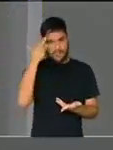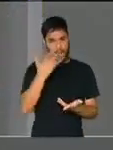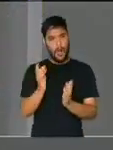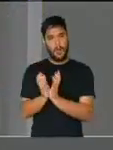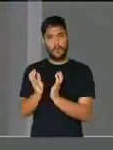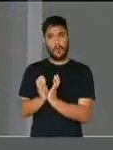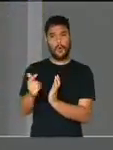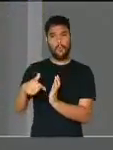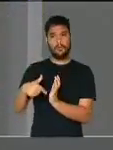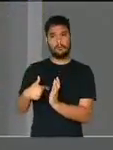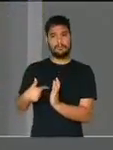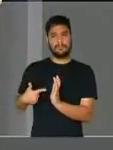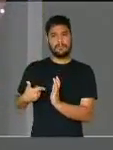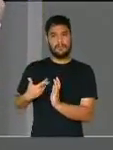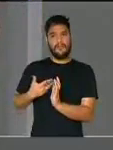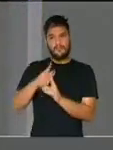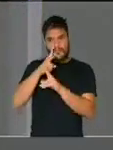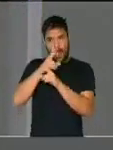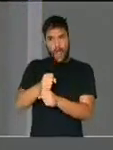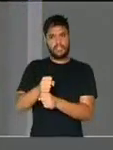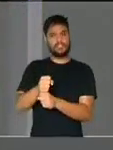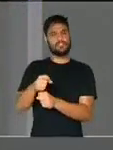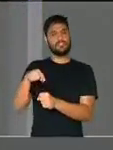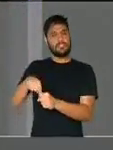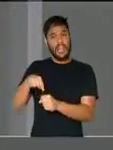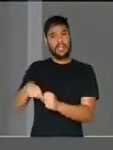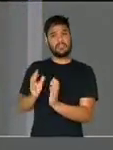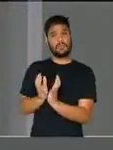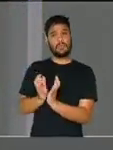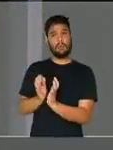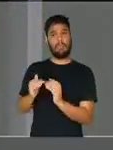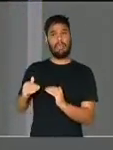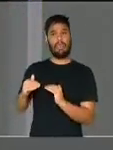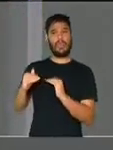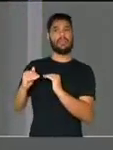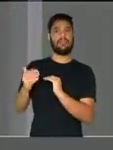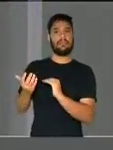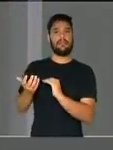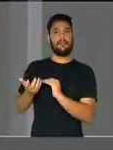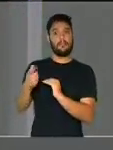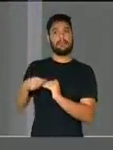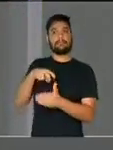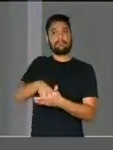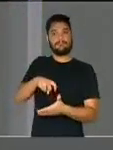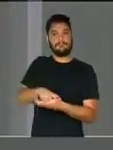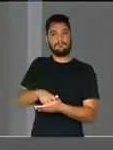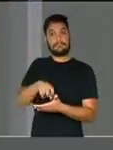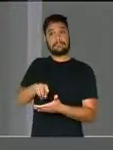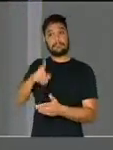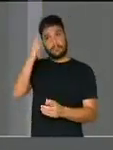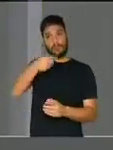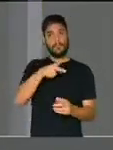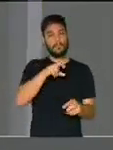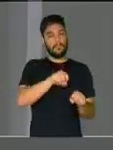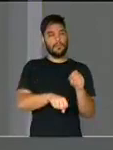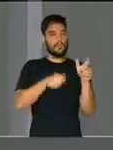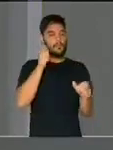fascínoras que tem elos muito poderosos. E tem que ser punidos e tem que ser